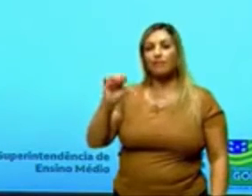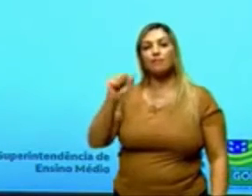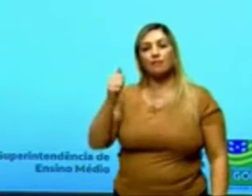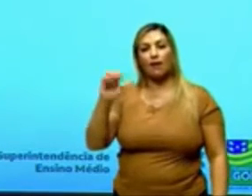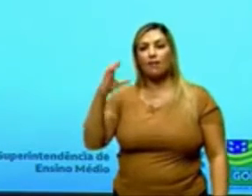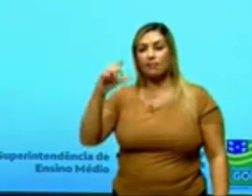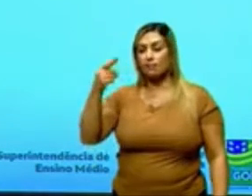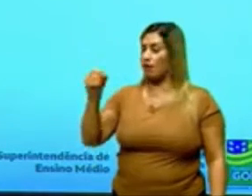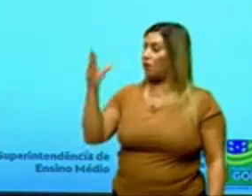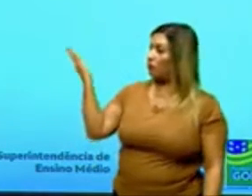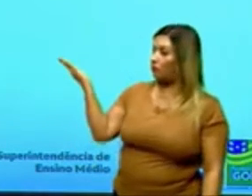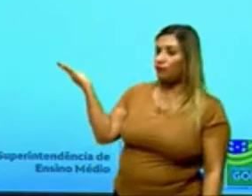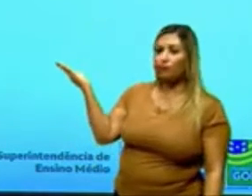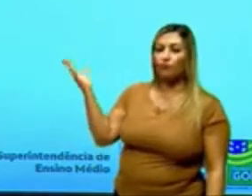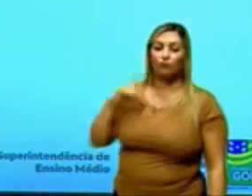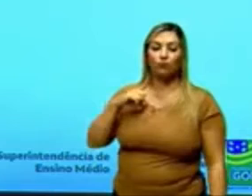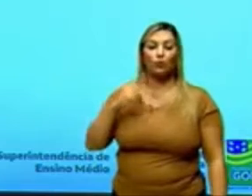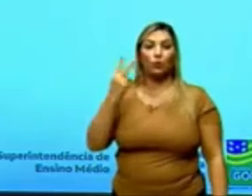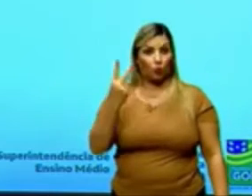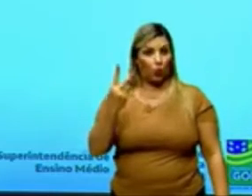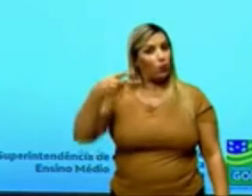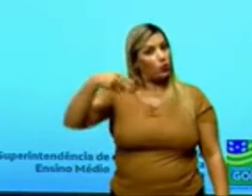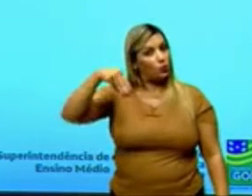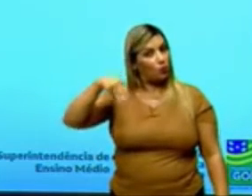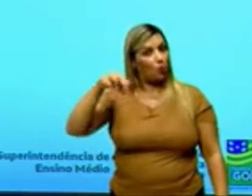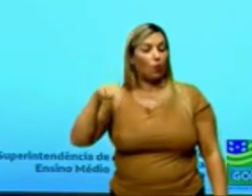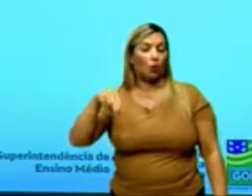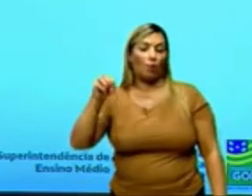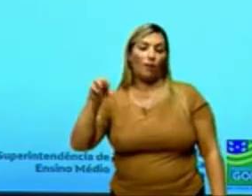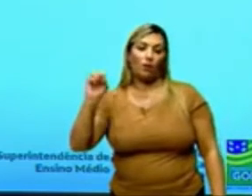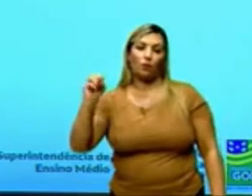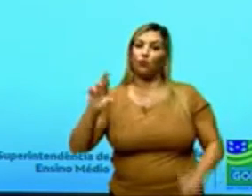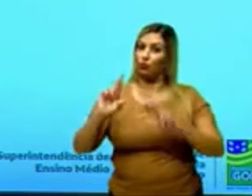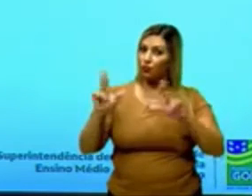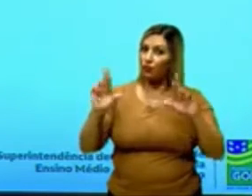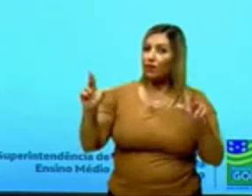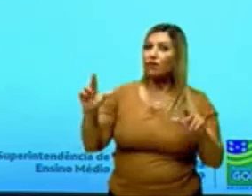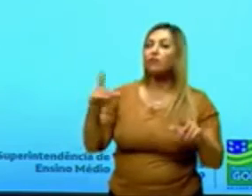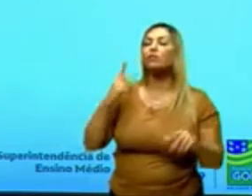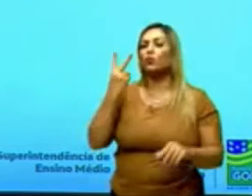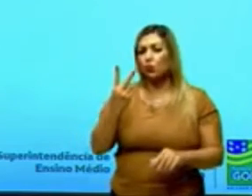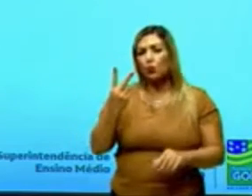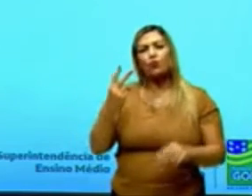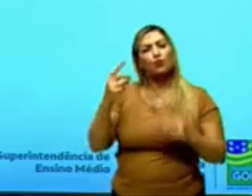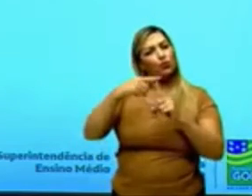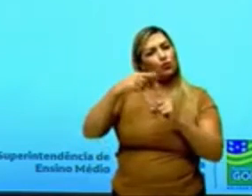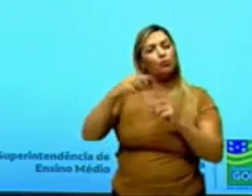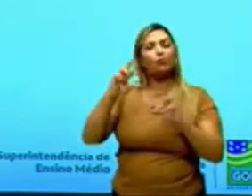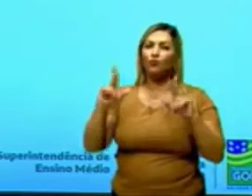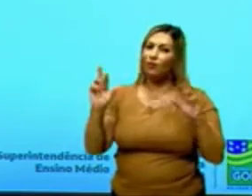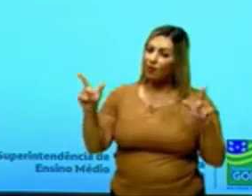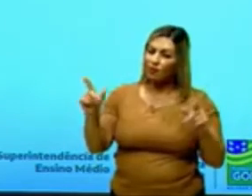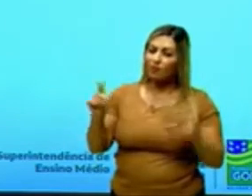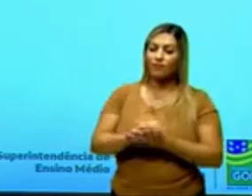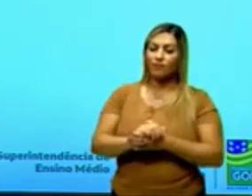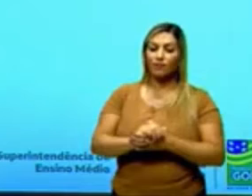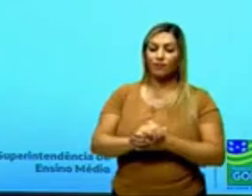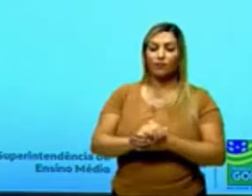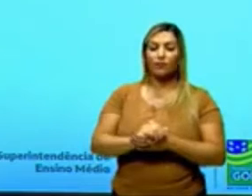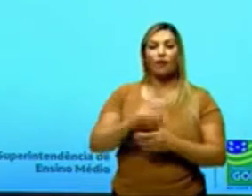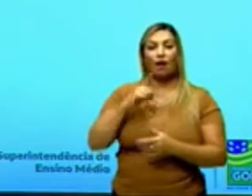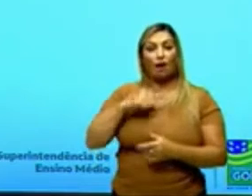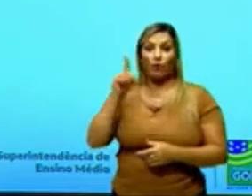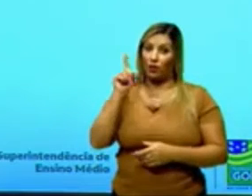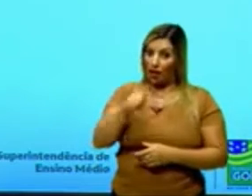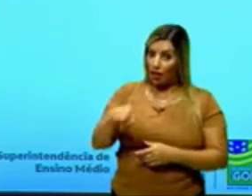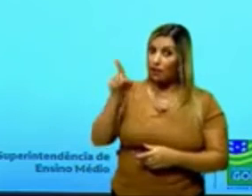eu vou ter dois monômeros diferentes, né, então duas moléculas diferentes, E aqui eu vou ter eliminação de um